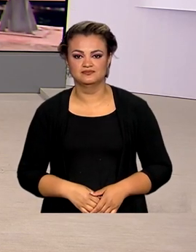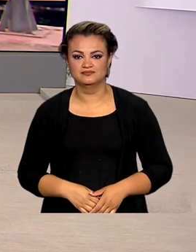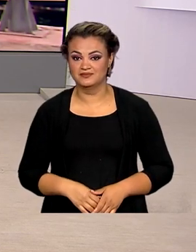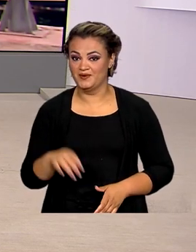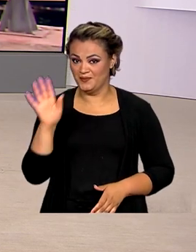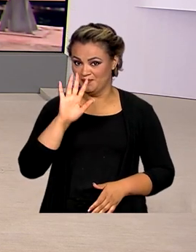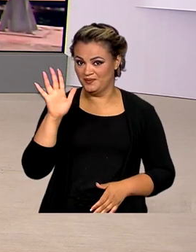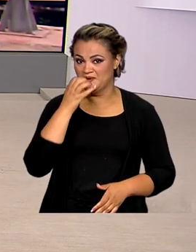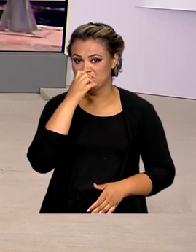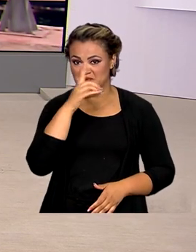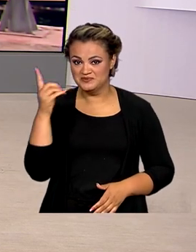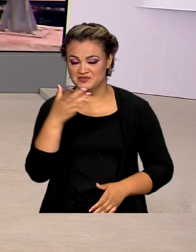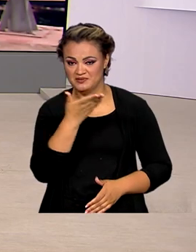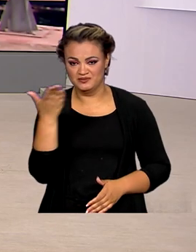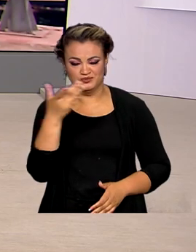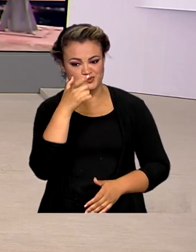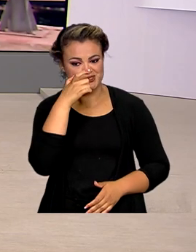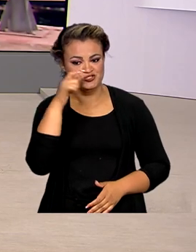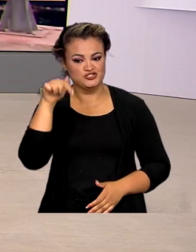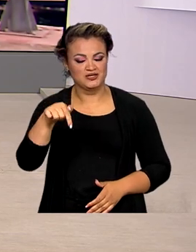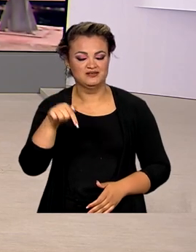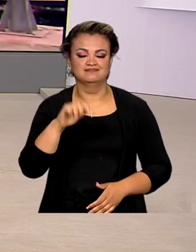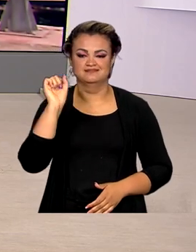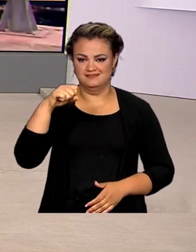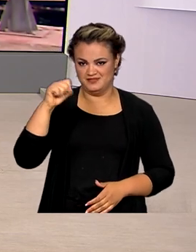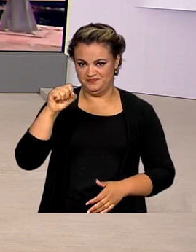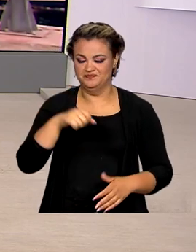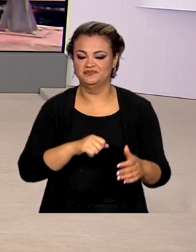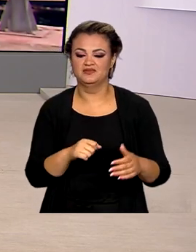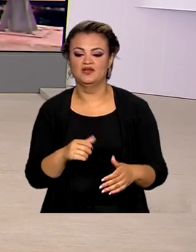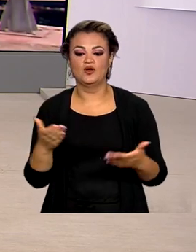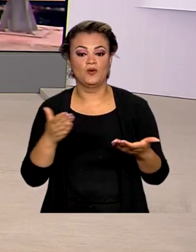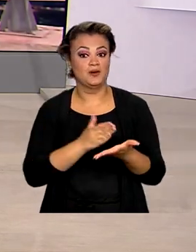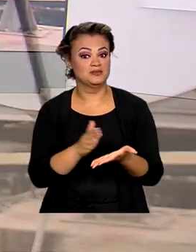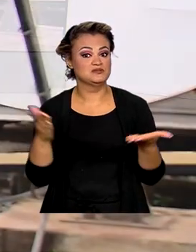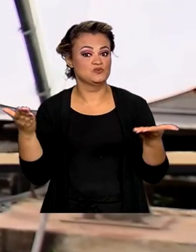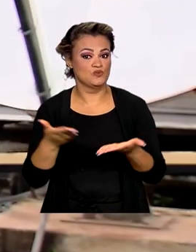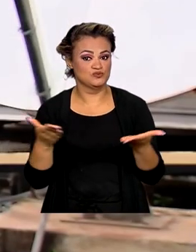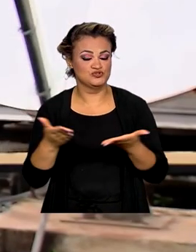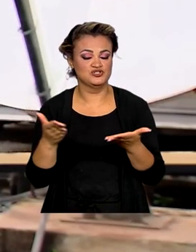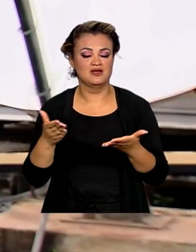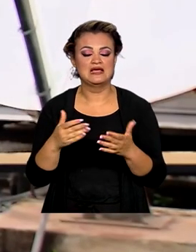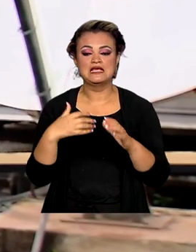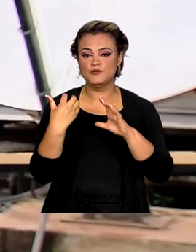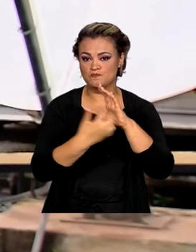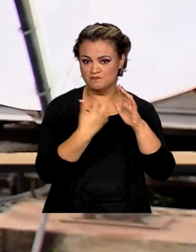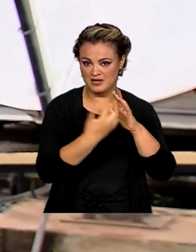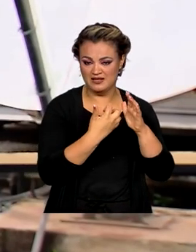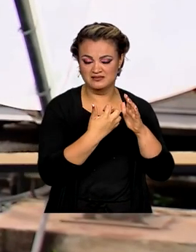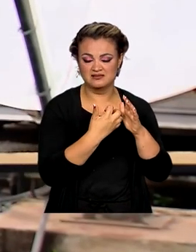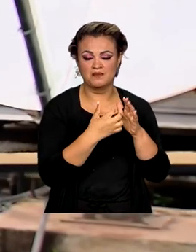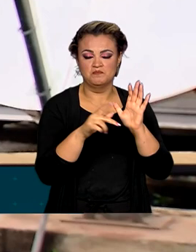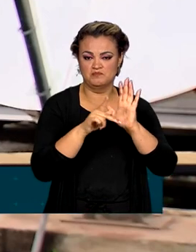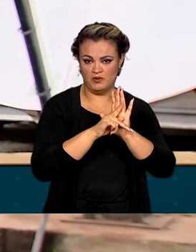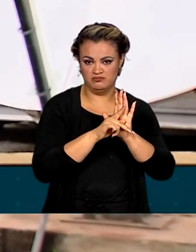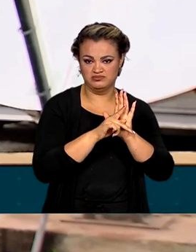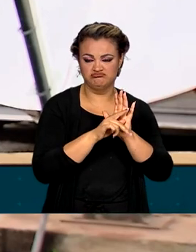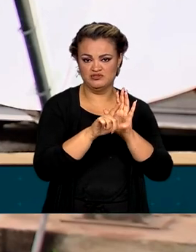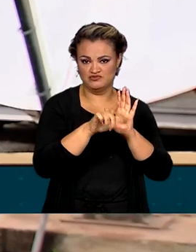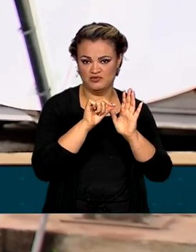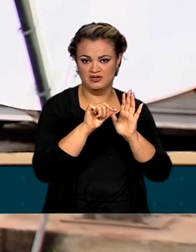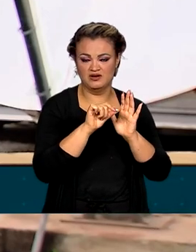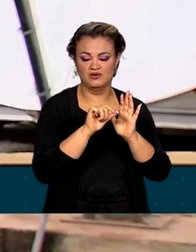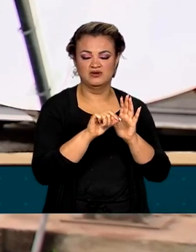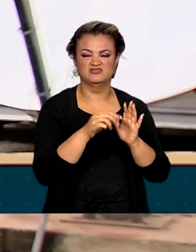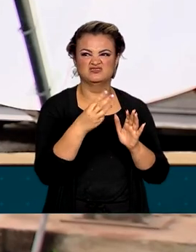Olá, Mara, bom dia pra você, bom dia a todos. É isso mesmo, né? A partir de hoje, as operadoras que compraram lotes nas faixas de 3